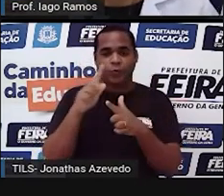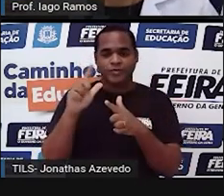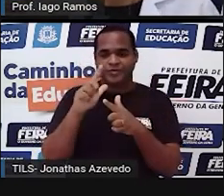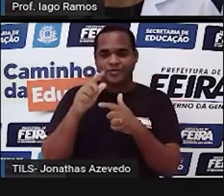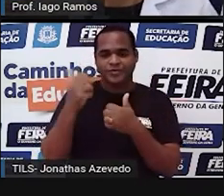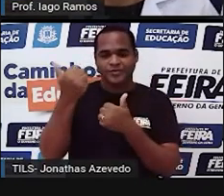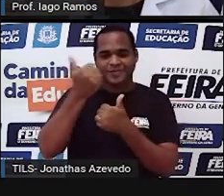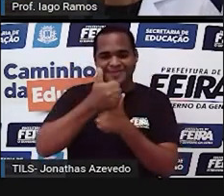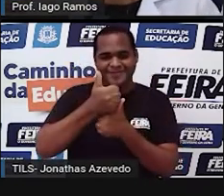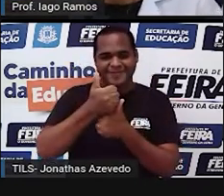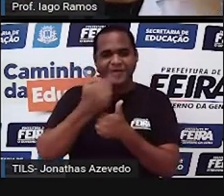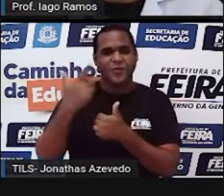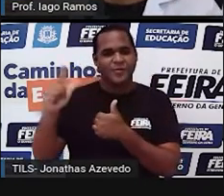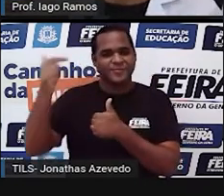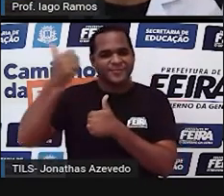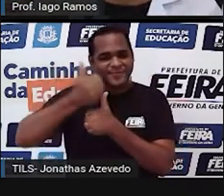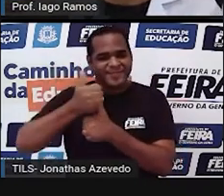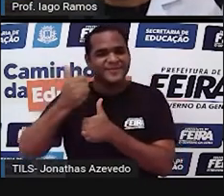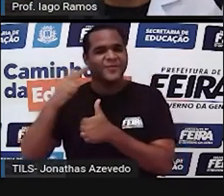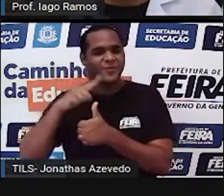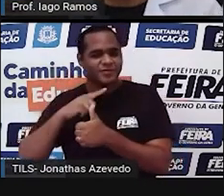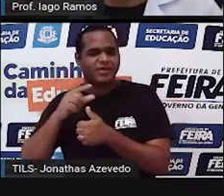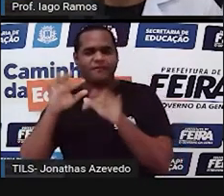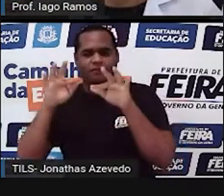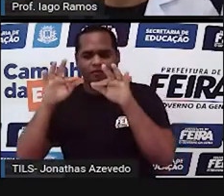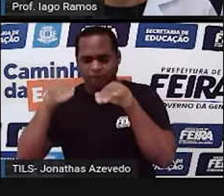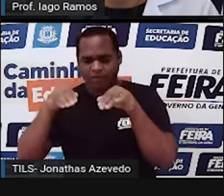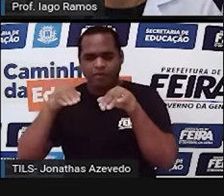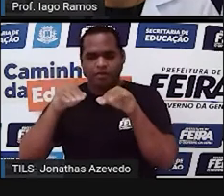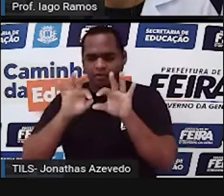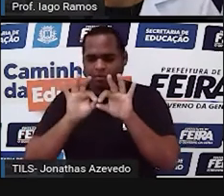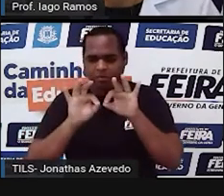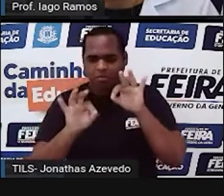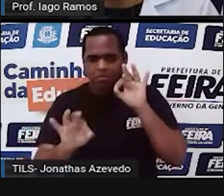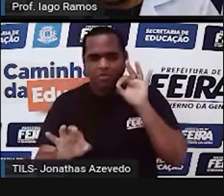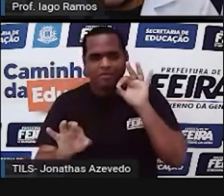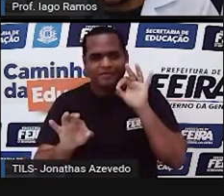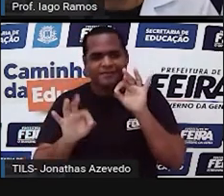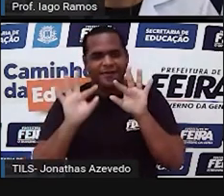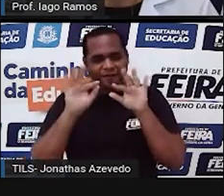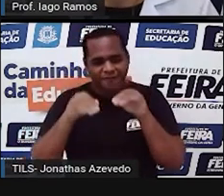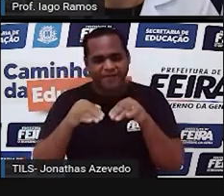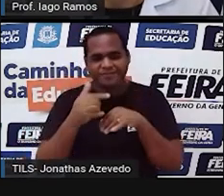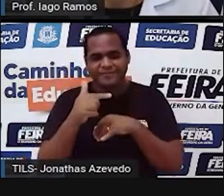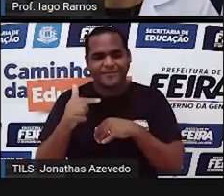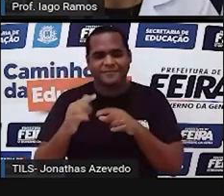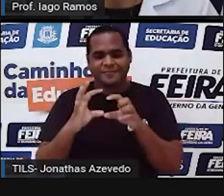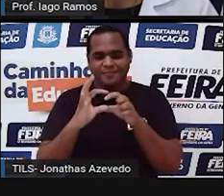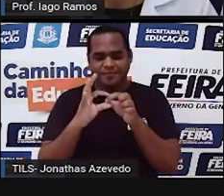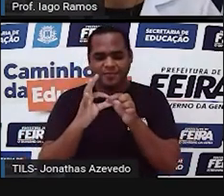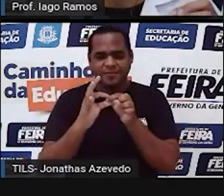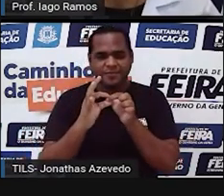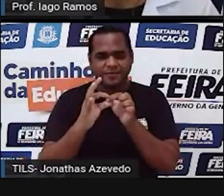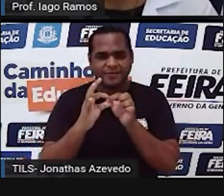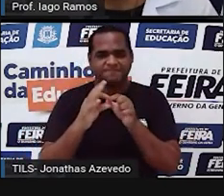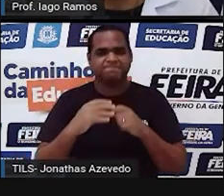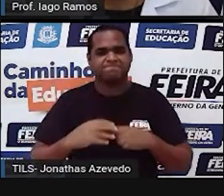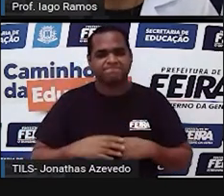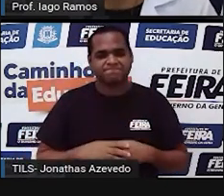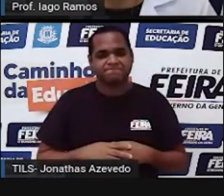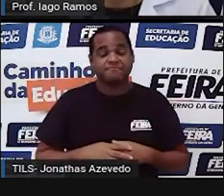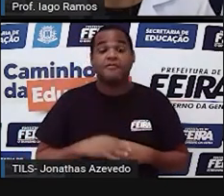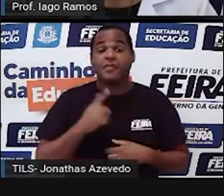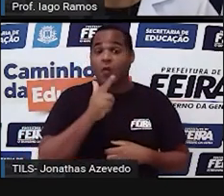o número que vem depois. Então, são infinitos. A gente não sabe onde é que esse conjunto termina. Tá bom? E outro